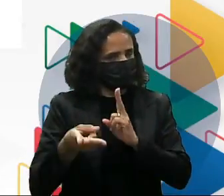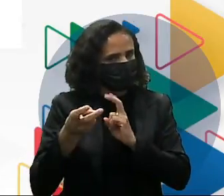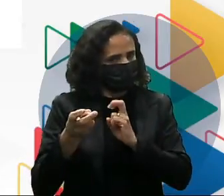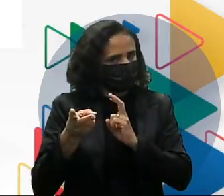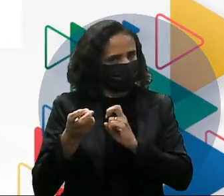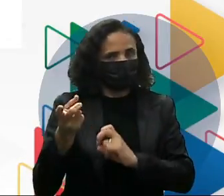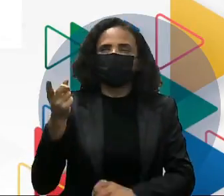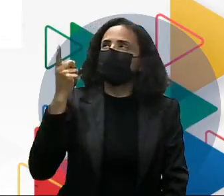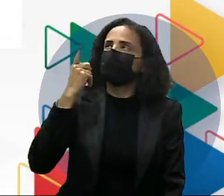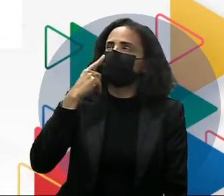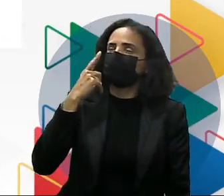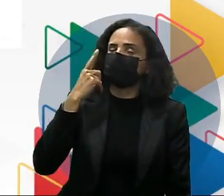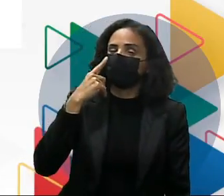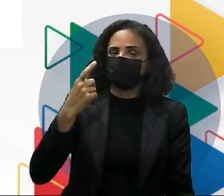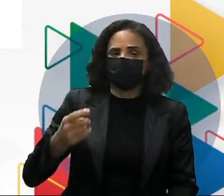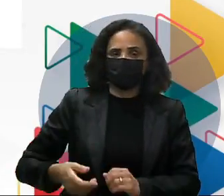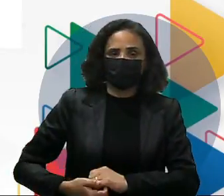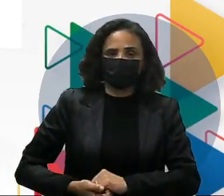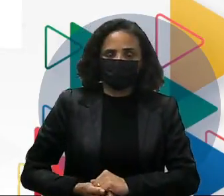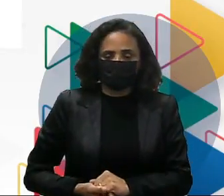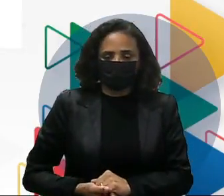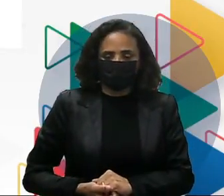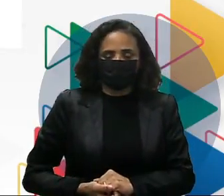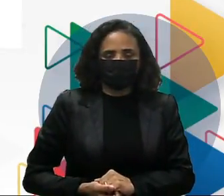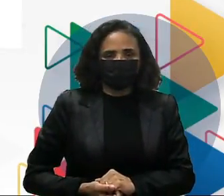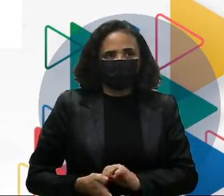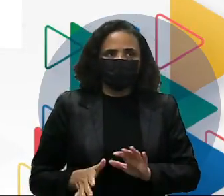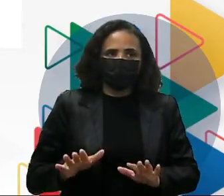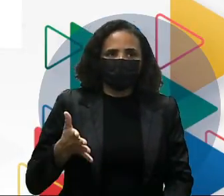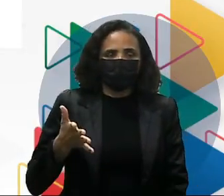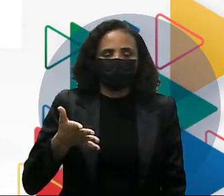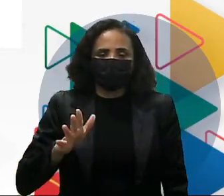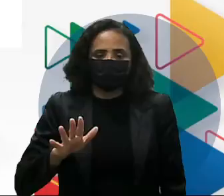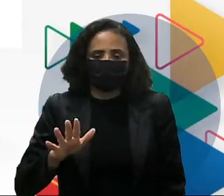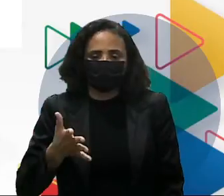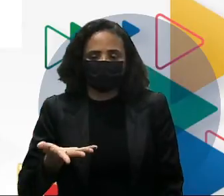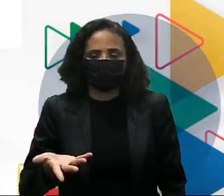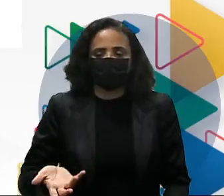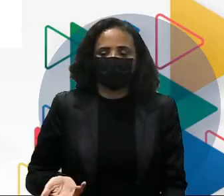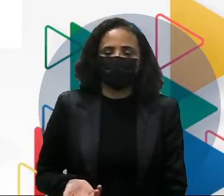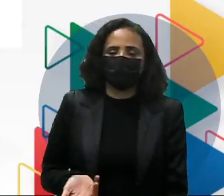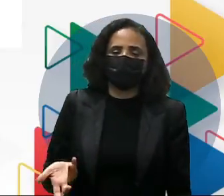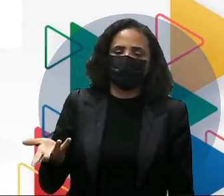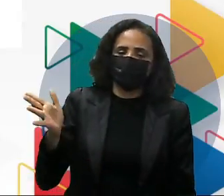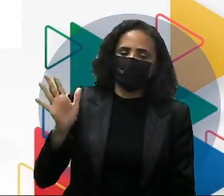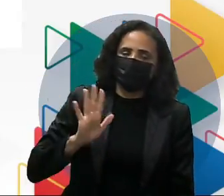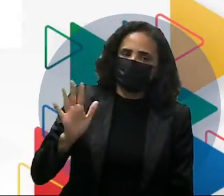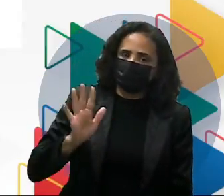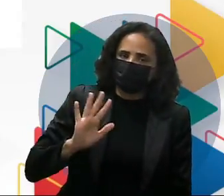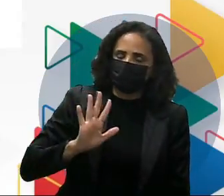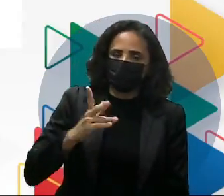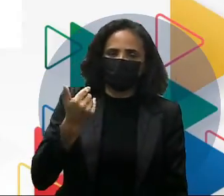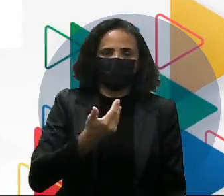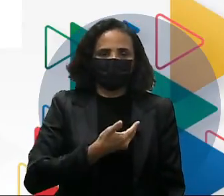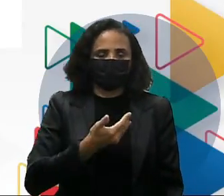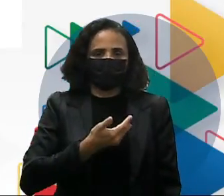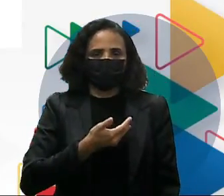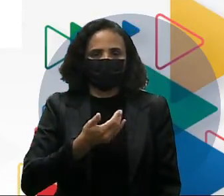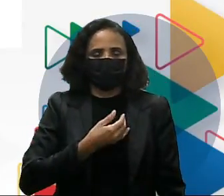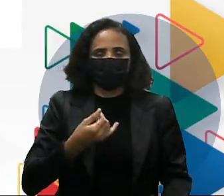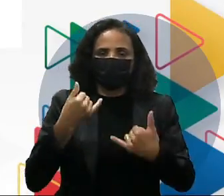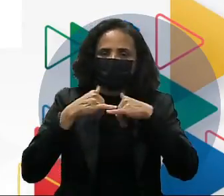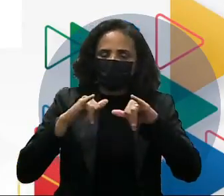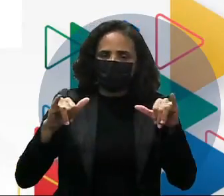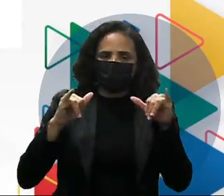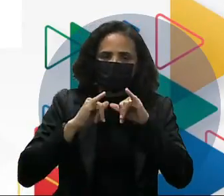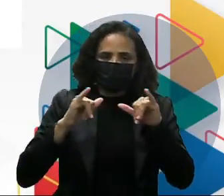Veja, ele provavelmente está ali se despedindo do seu colega e comunicando que